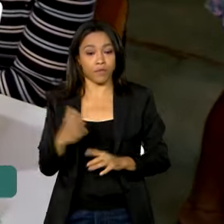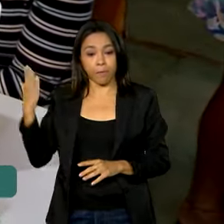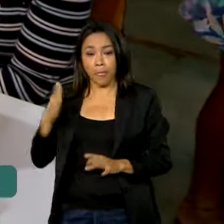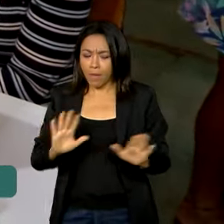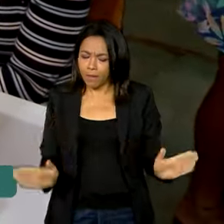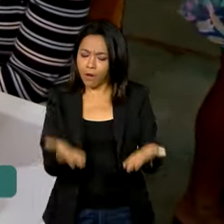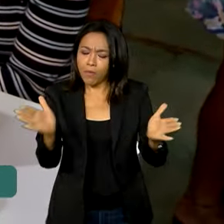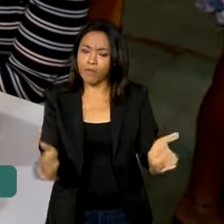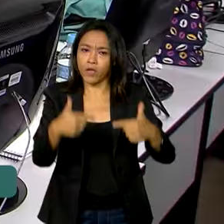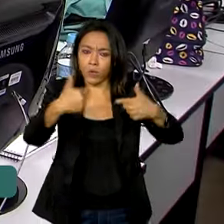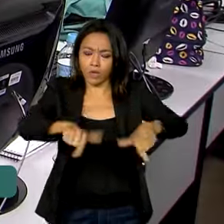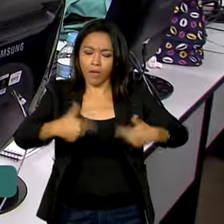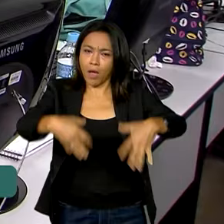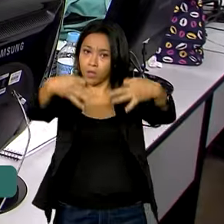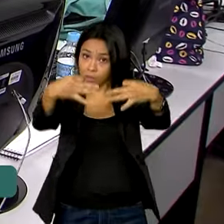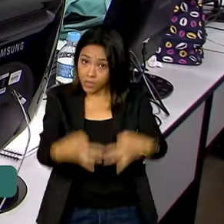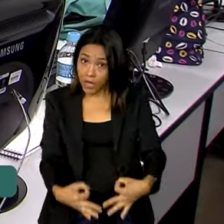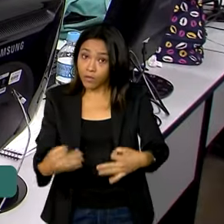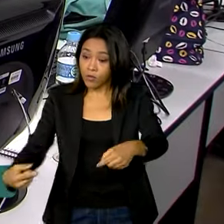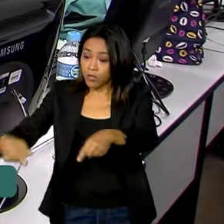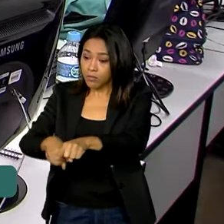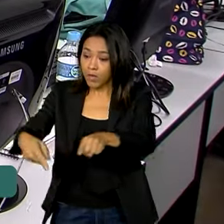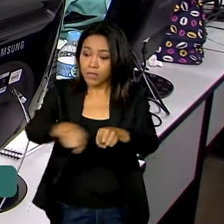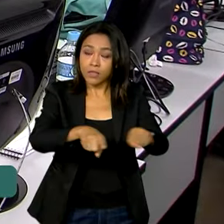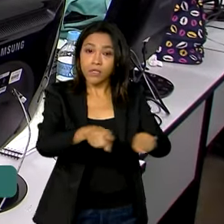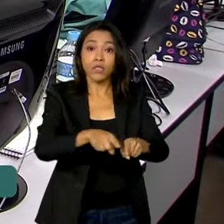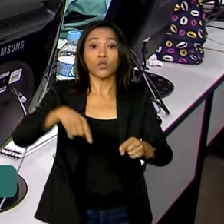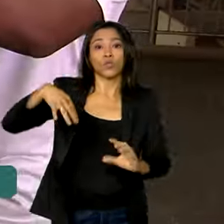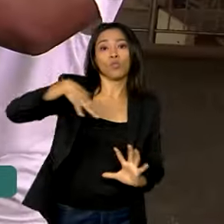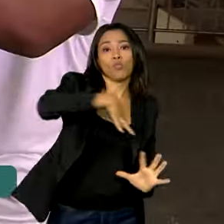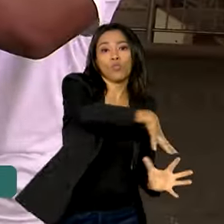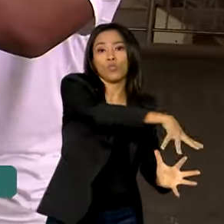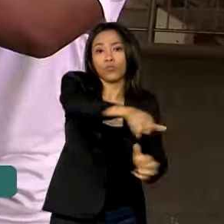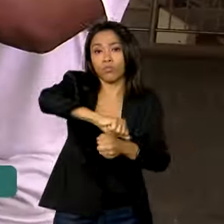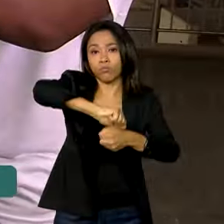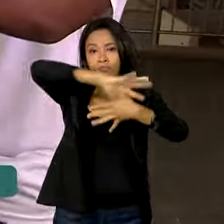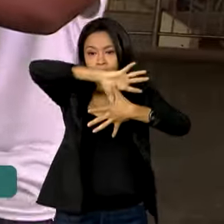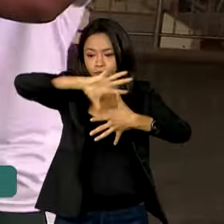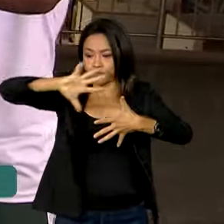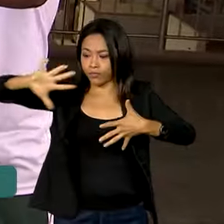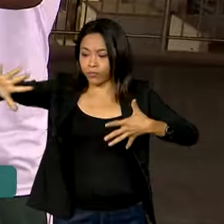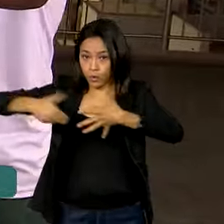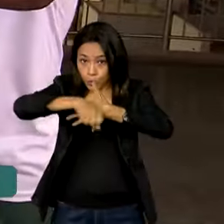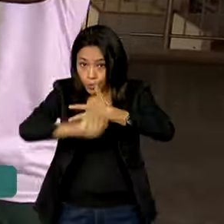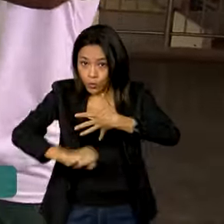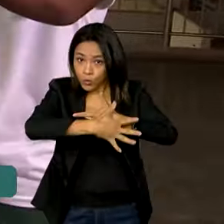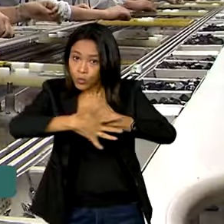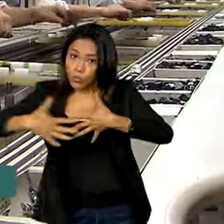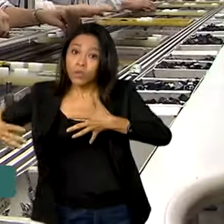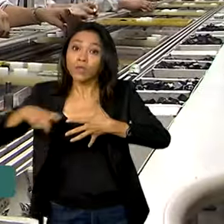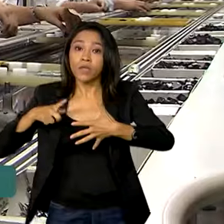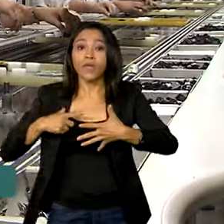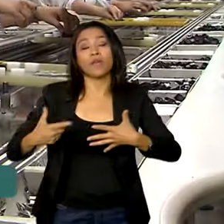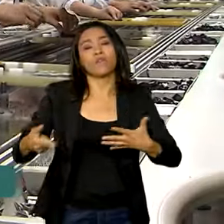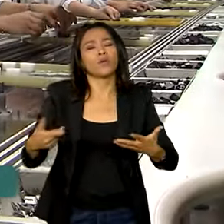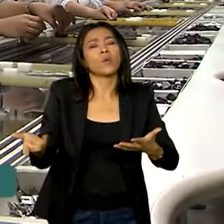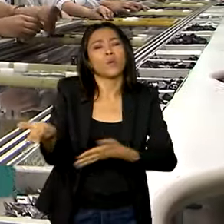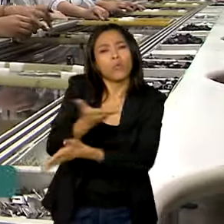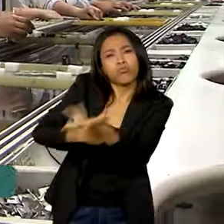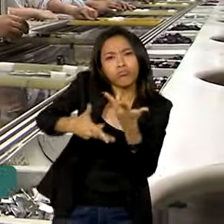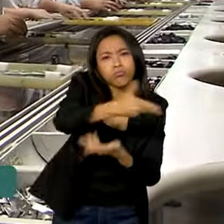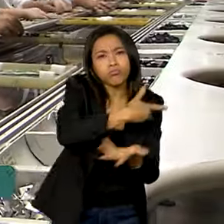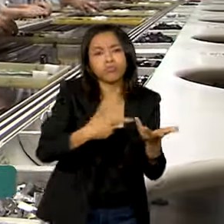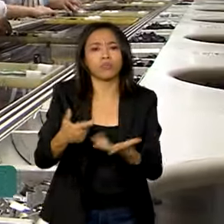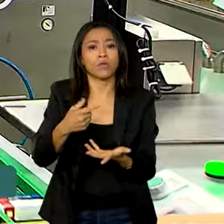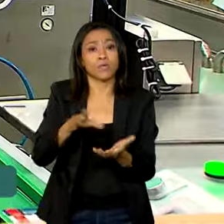trabalho decente entre os parceiros que fazem parte do sul global, o Brasil criou uma aliança de cooperação multilateral entre as nações que fazem